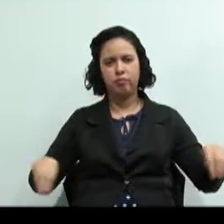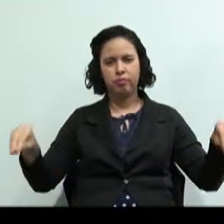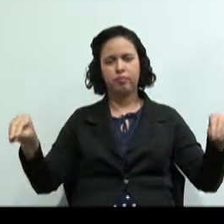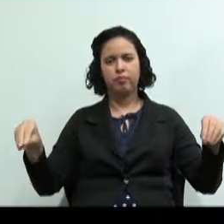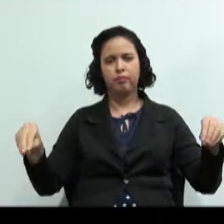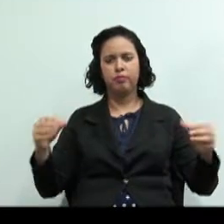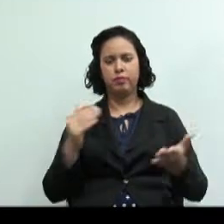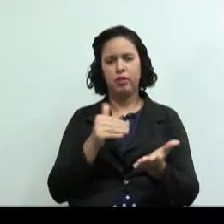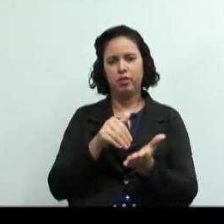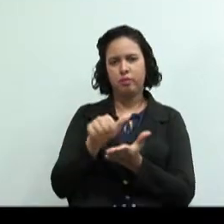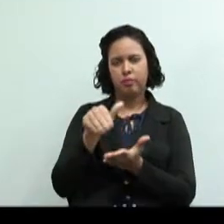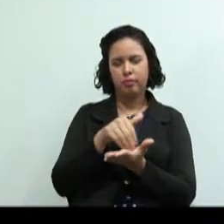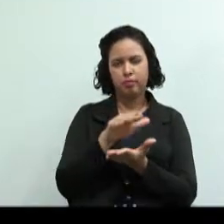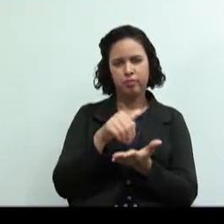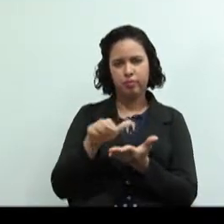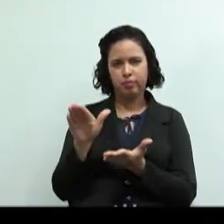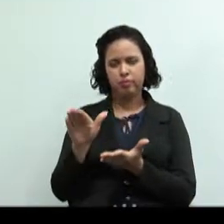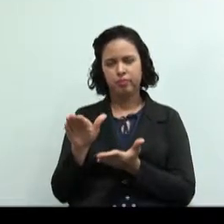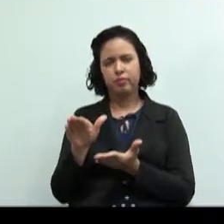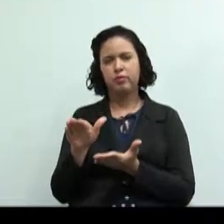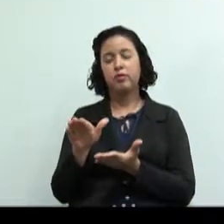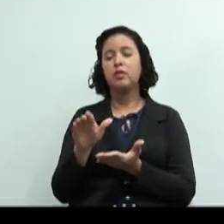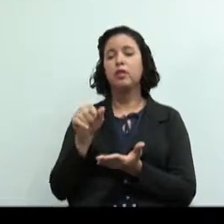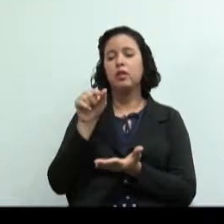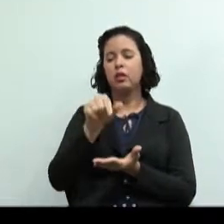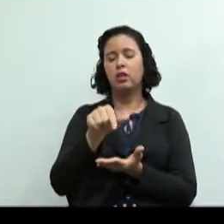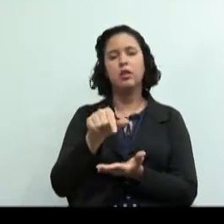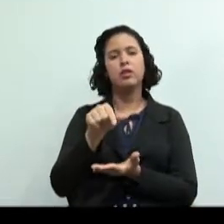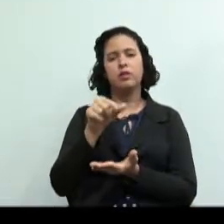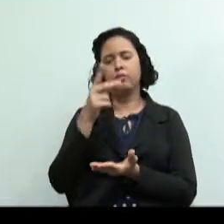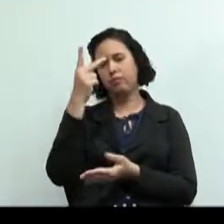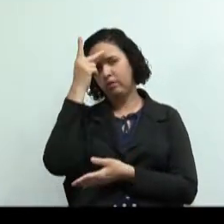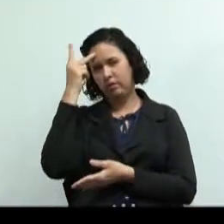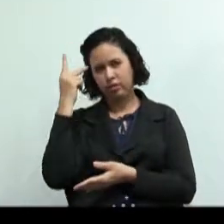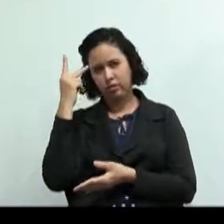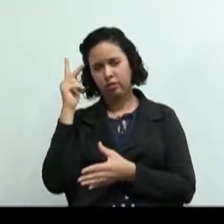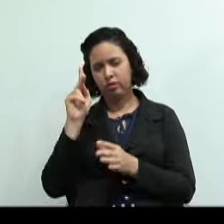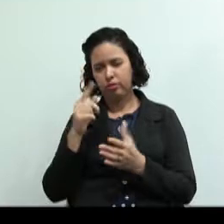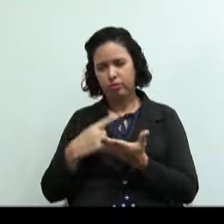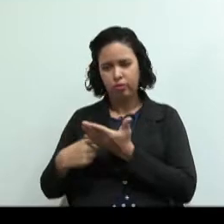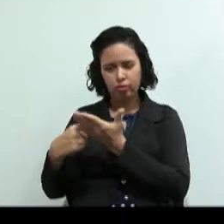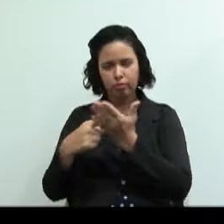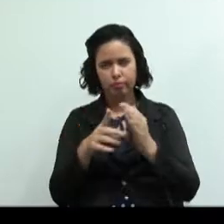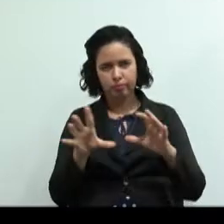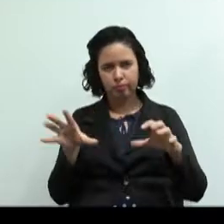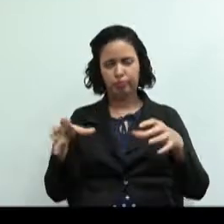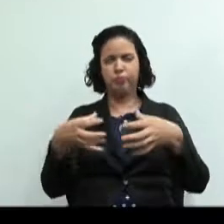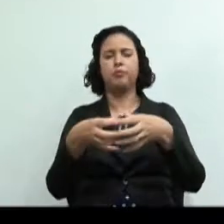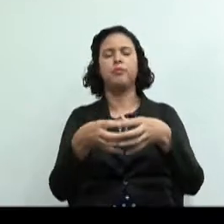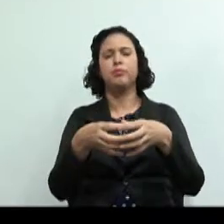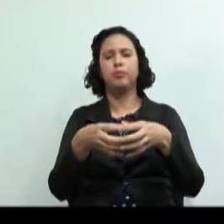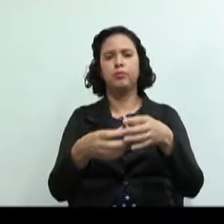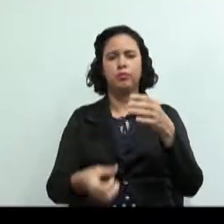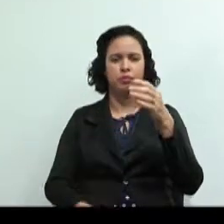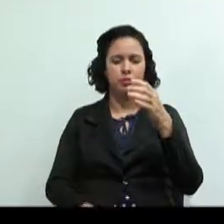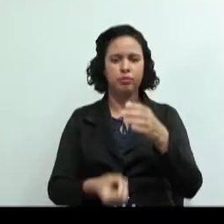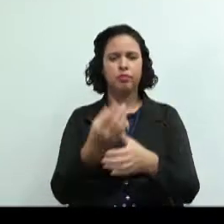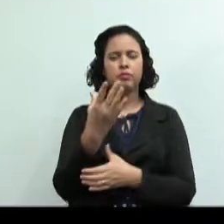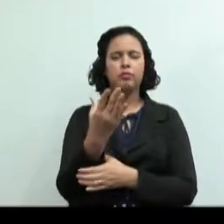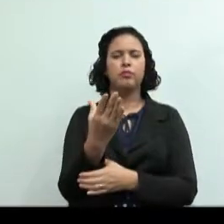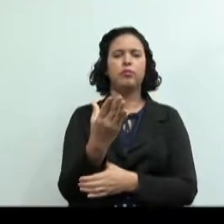empregados se juntam e criam cooperativa para manter seu emprego. quando os empregados se cansam da